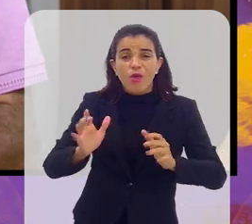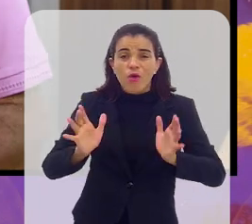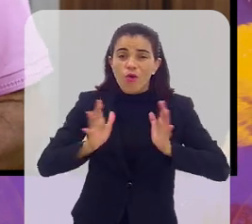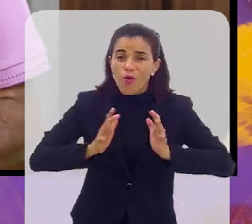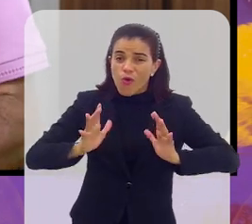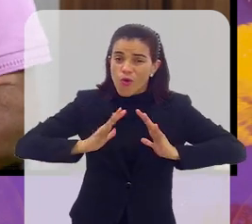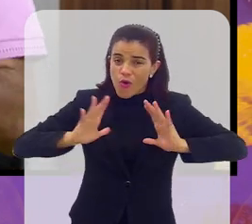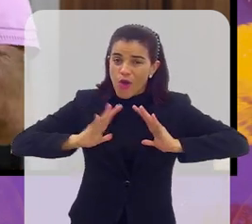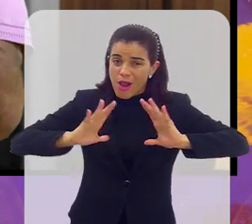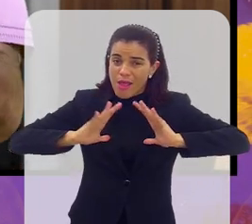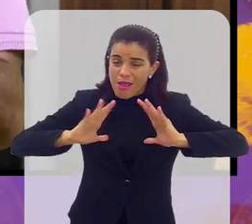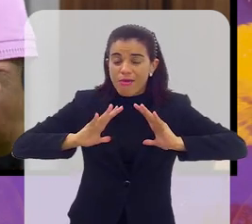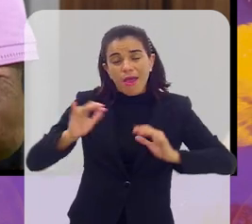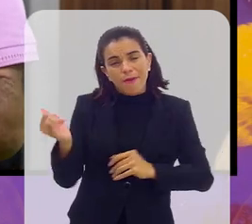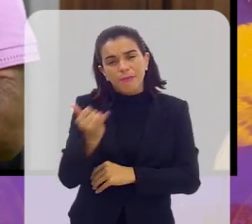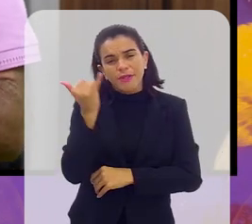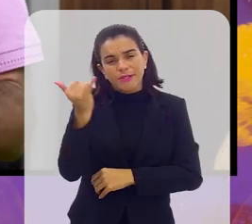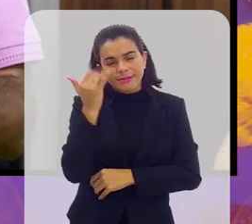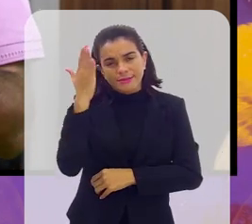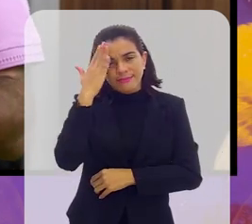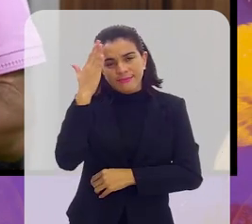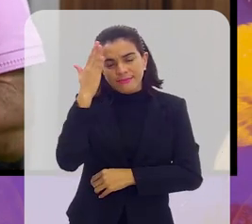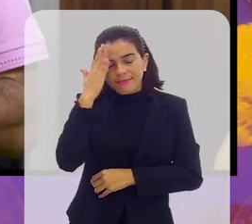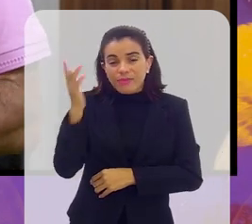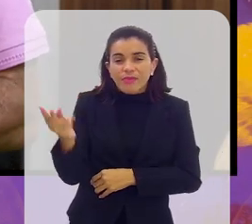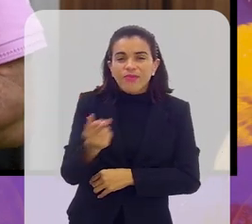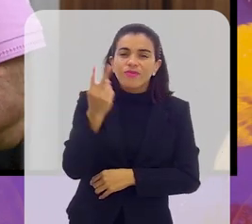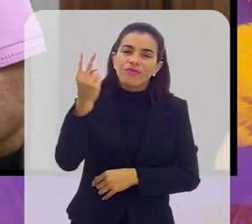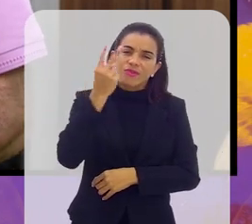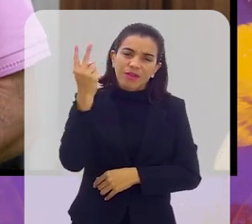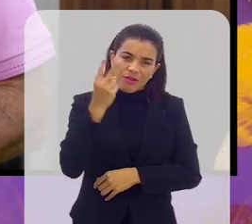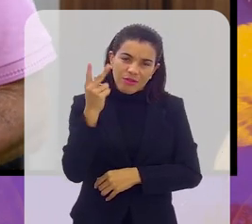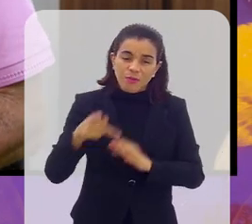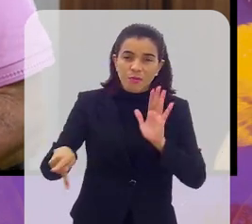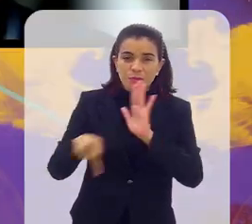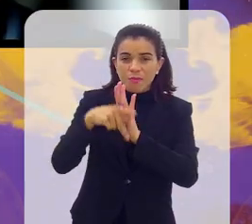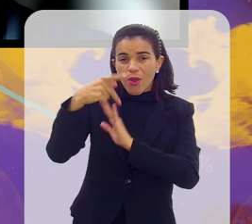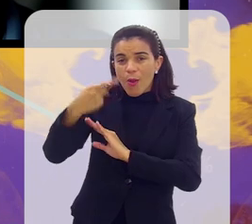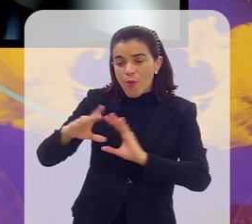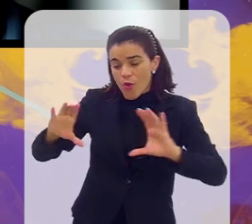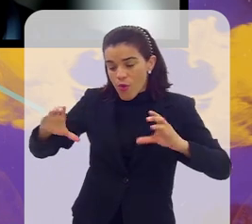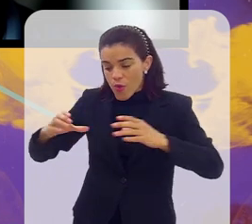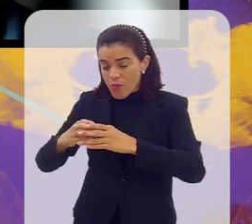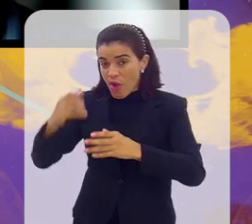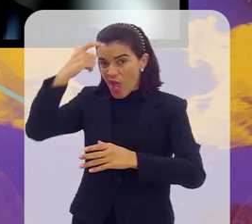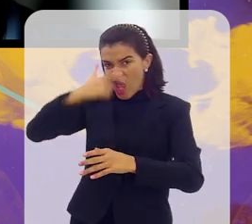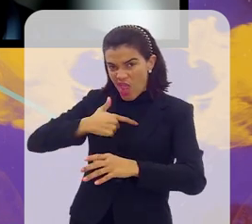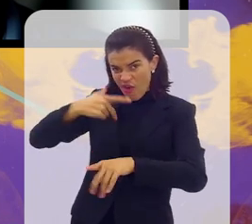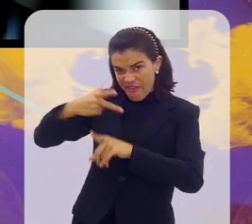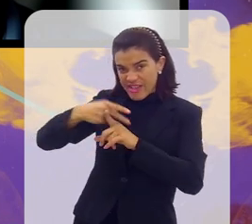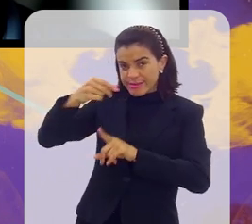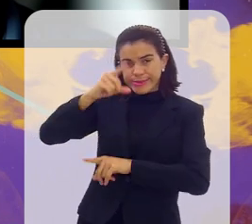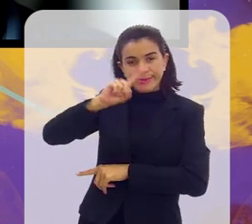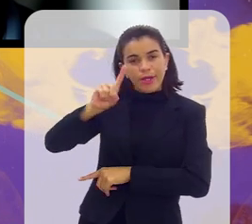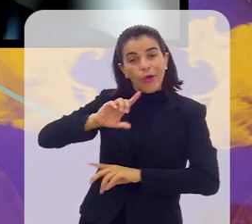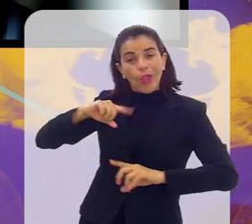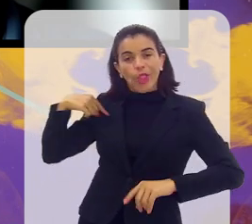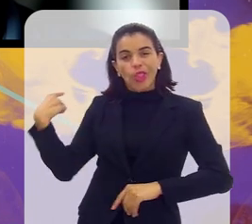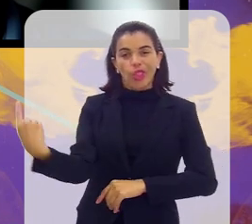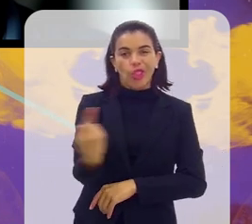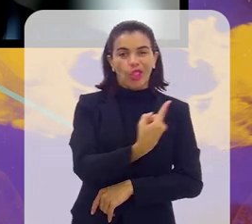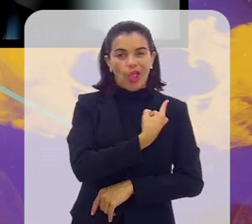goleiro. Quer dizer, é importante saber valorizar o próprio grupo. Não é eu venci, é